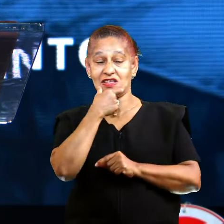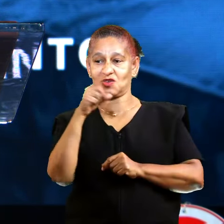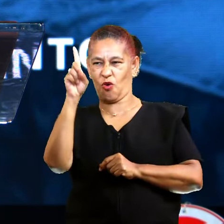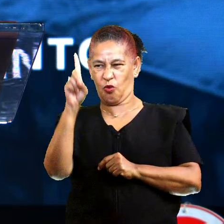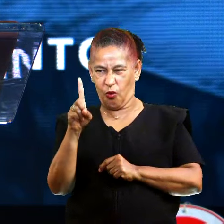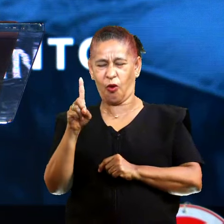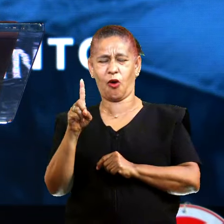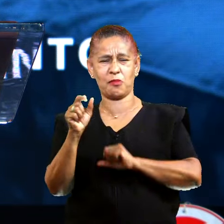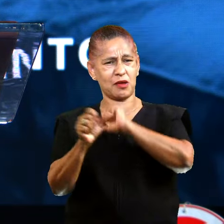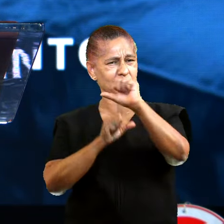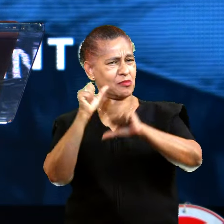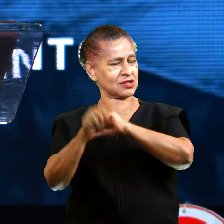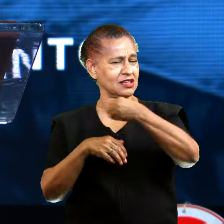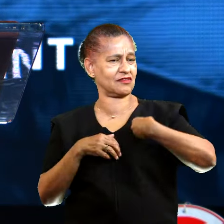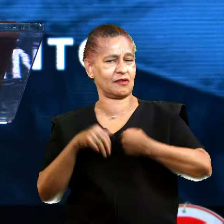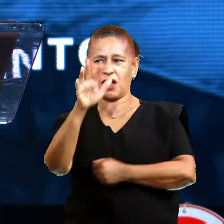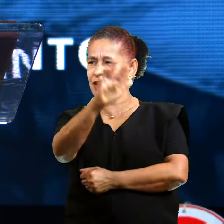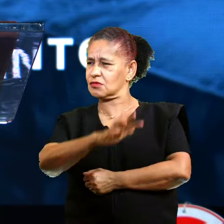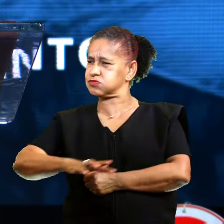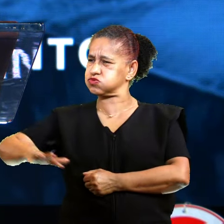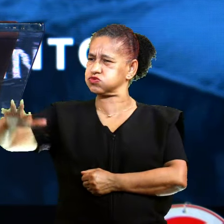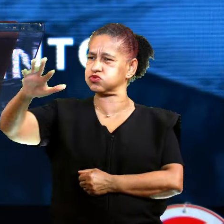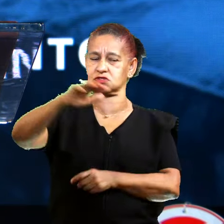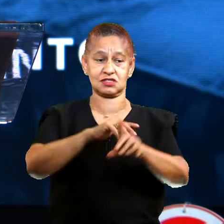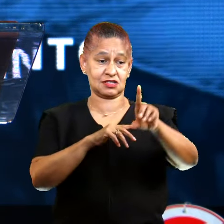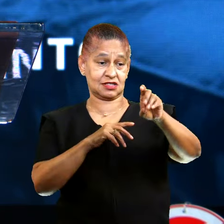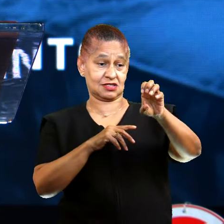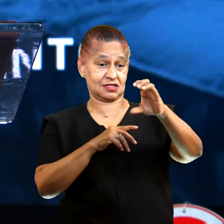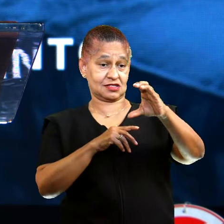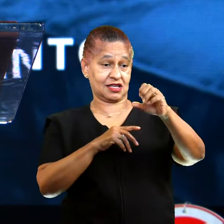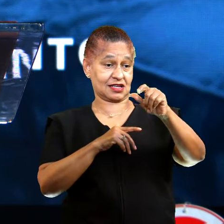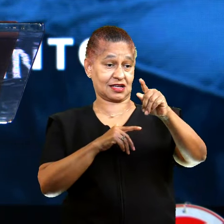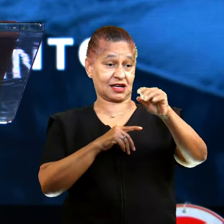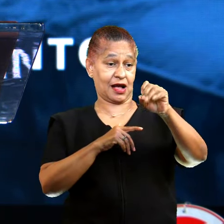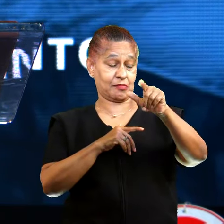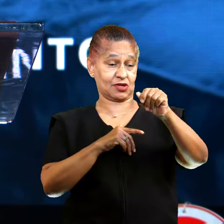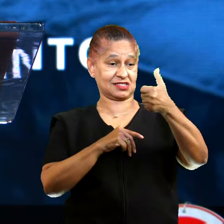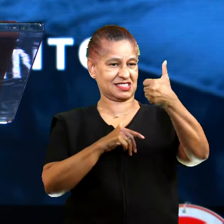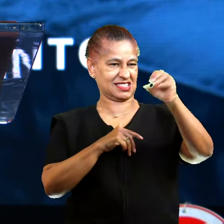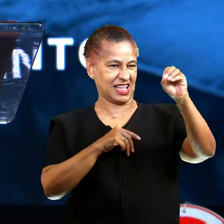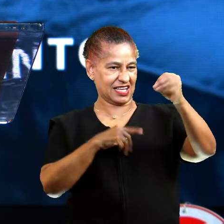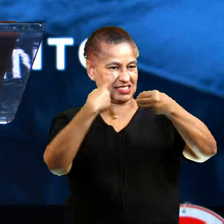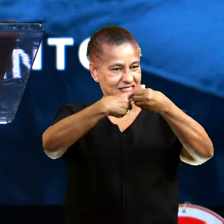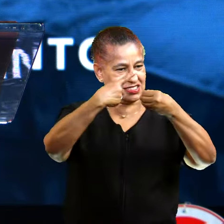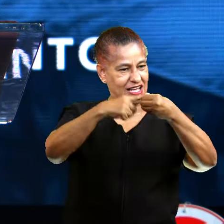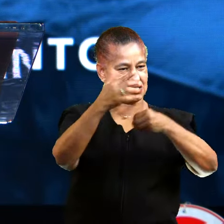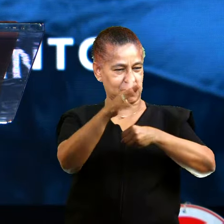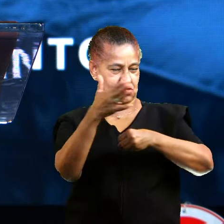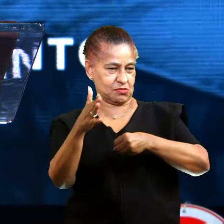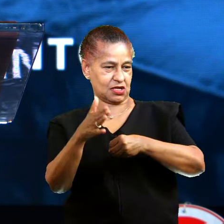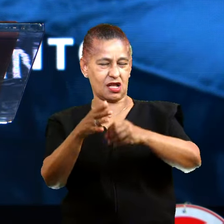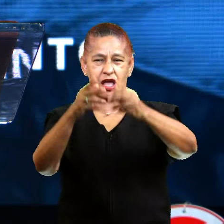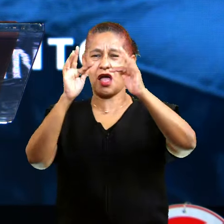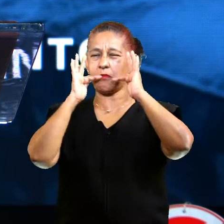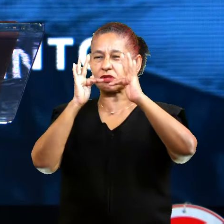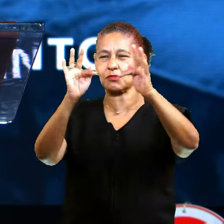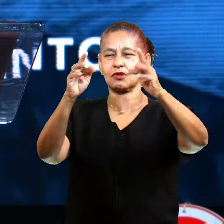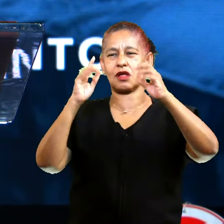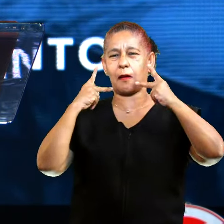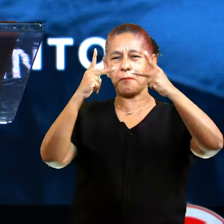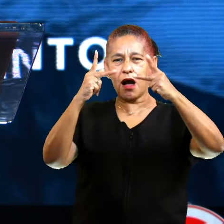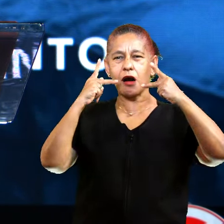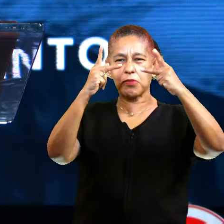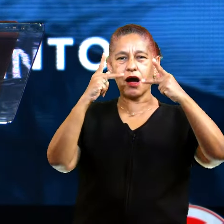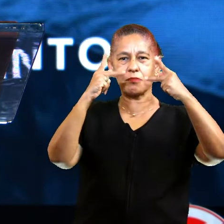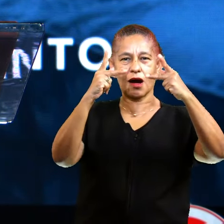depois vai para uma região de Decápolis que são dez cidades. E ele começa a testemunhar do poder